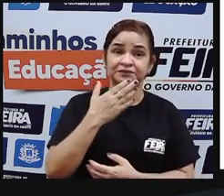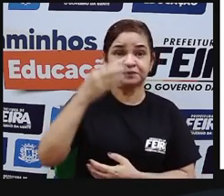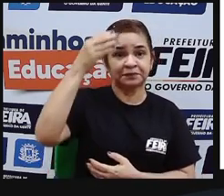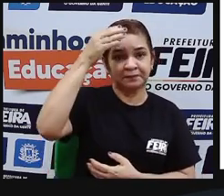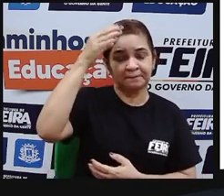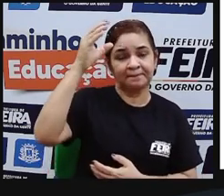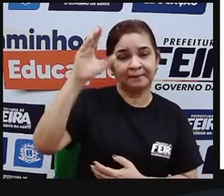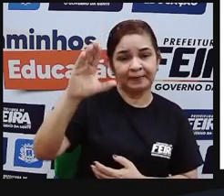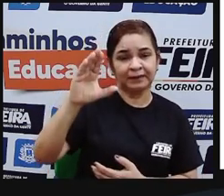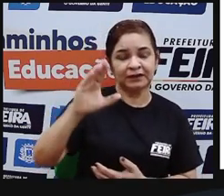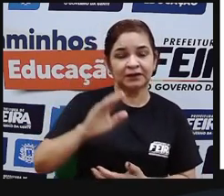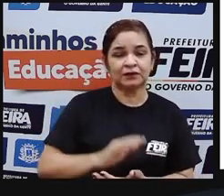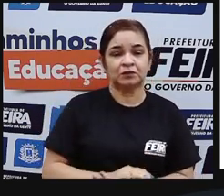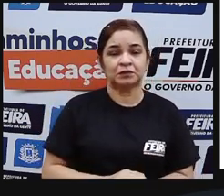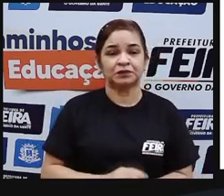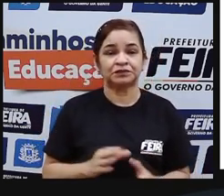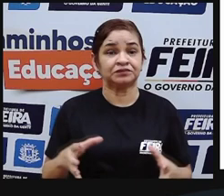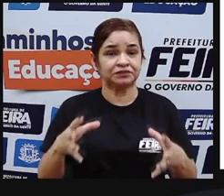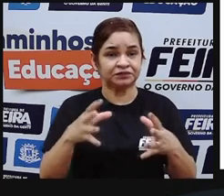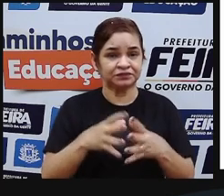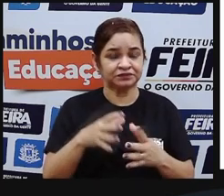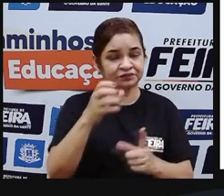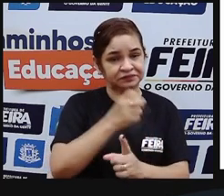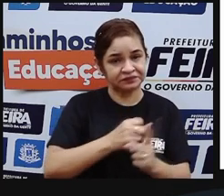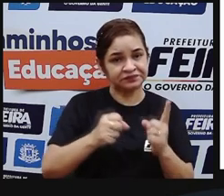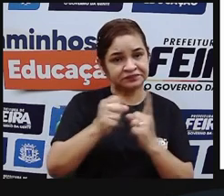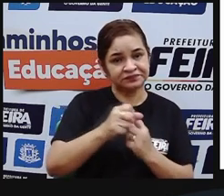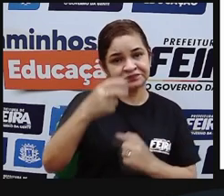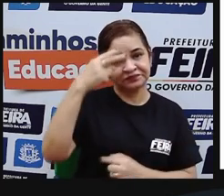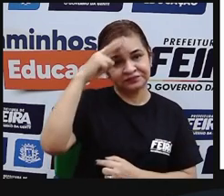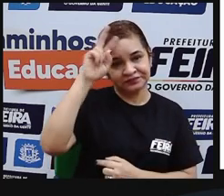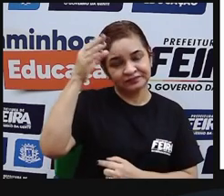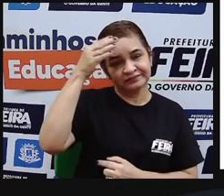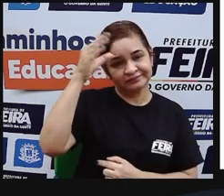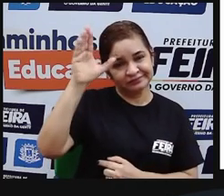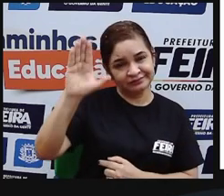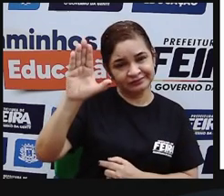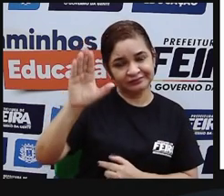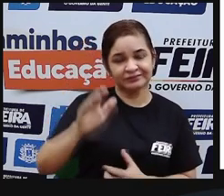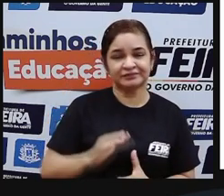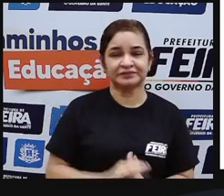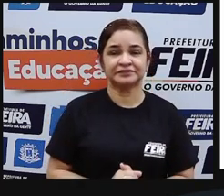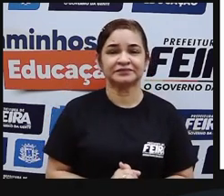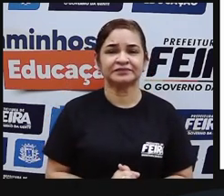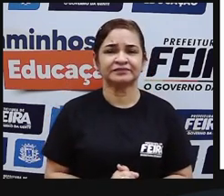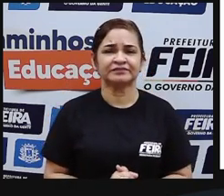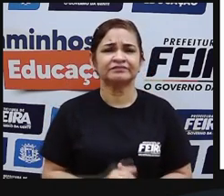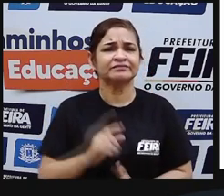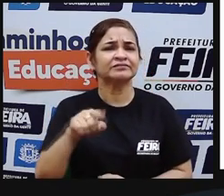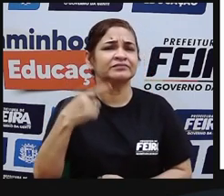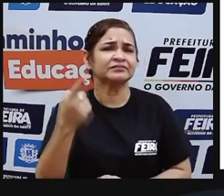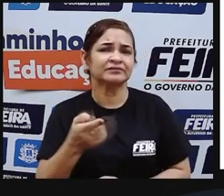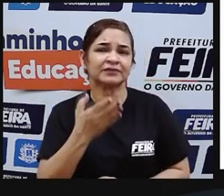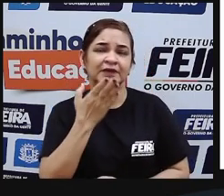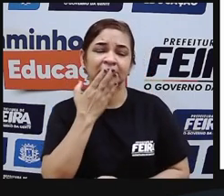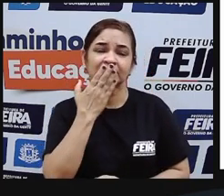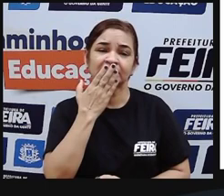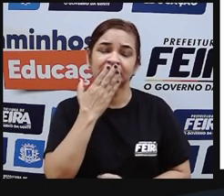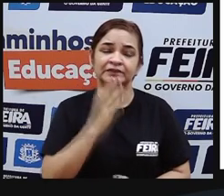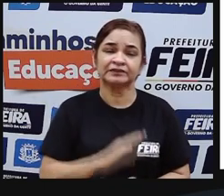para a nossa formação social e histórica e cultural e os outros indígenas